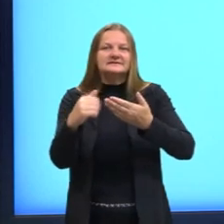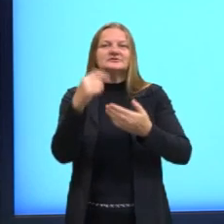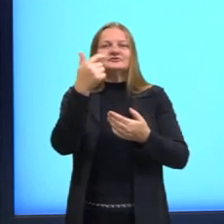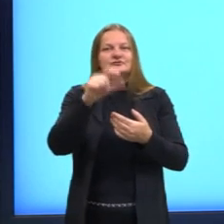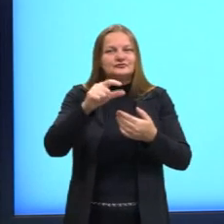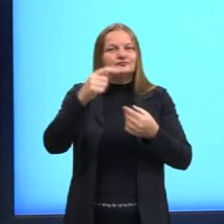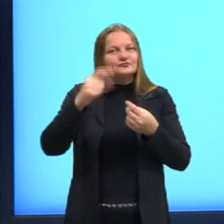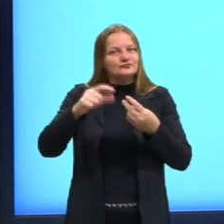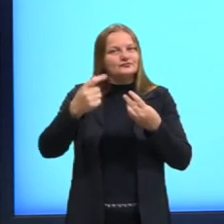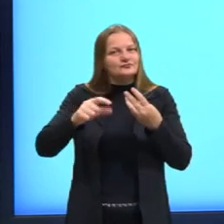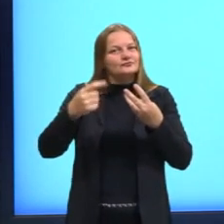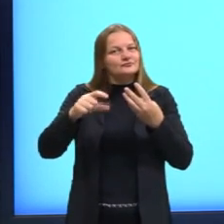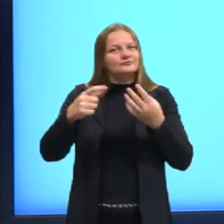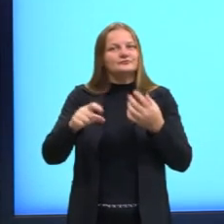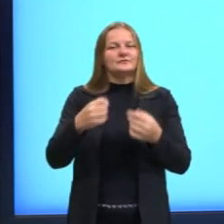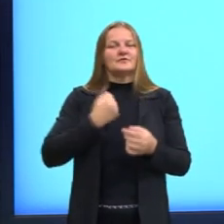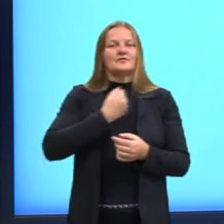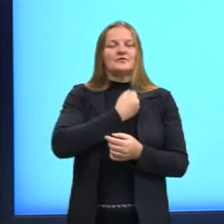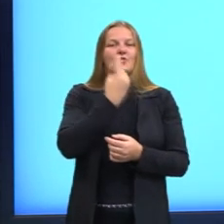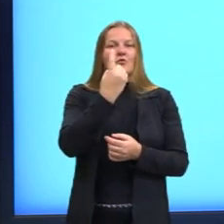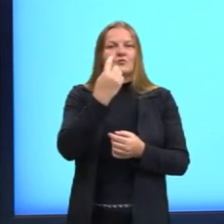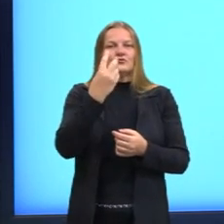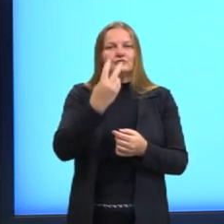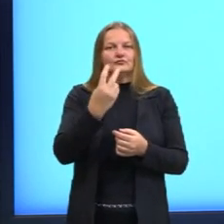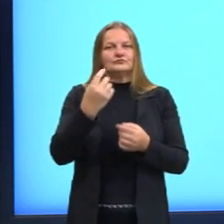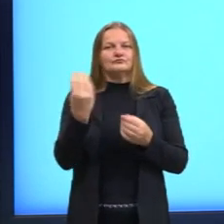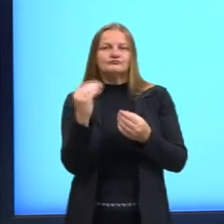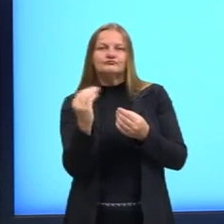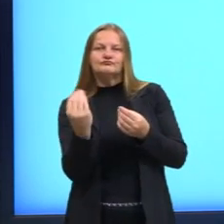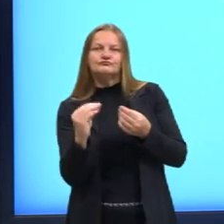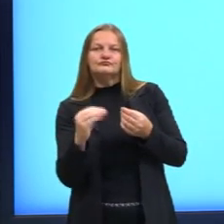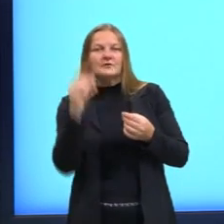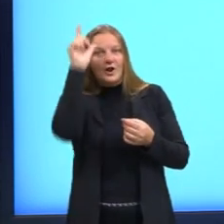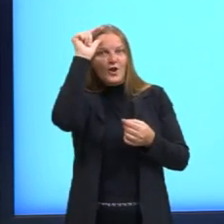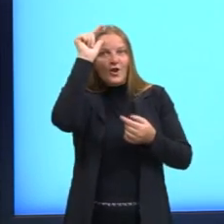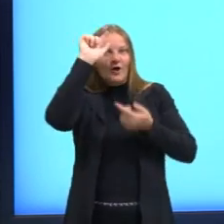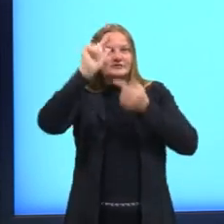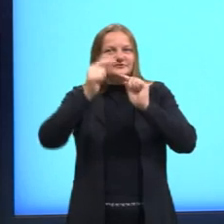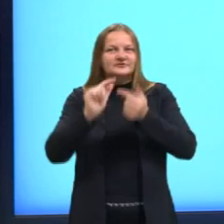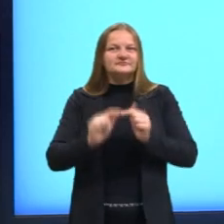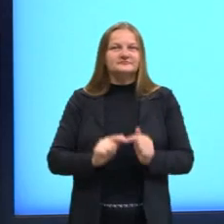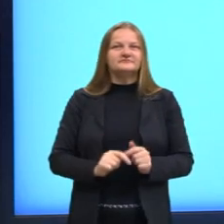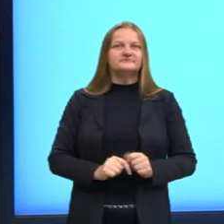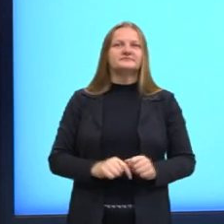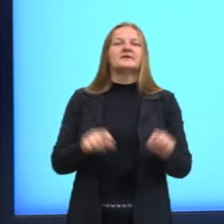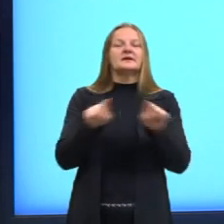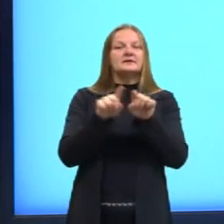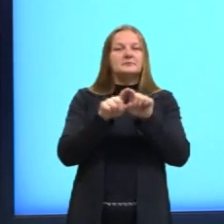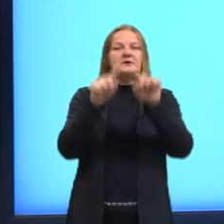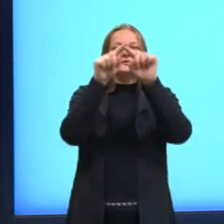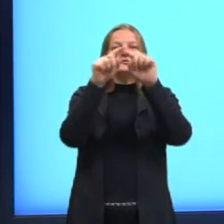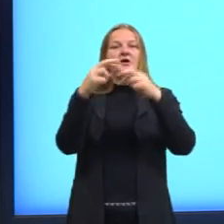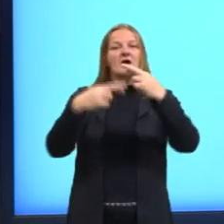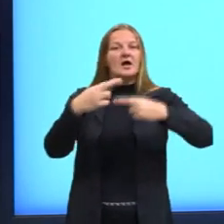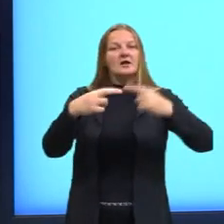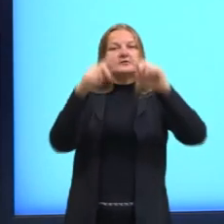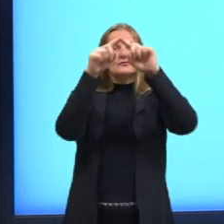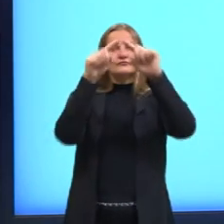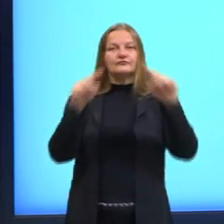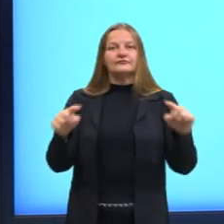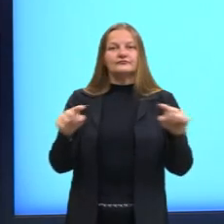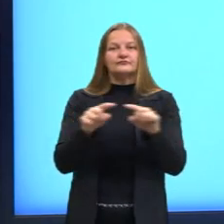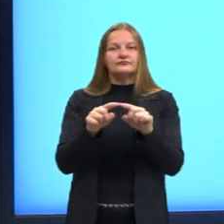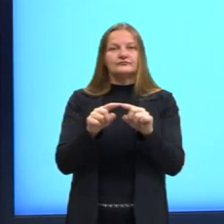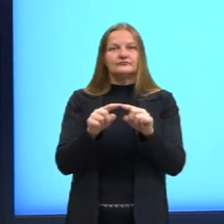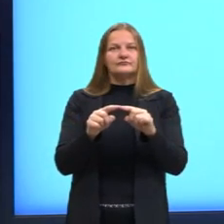metade é formada pela figura um. E assim segue essa lógica. E também a relação dos vértices. Vejam bem, aqui nós temos